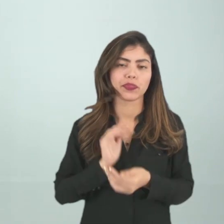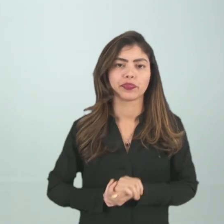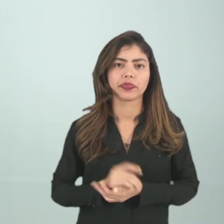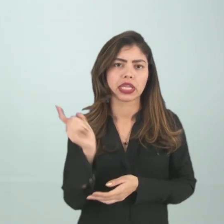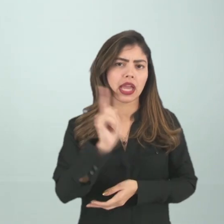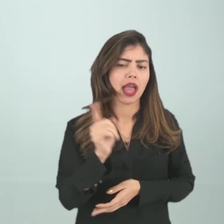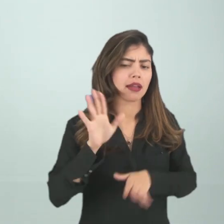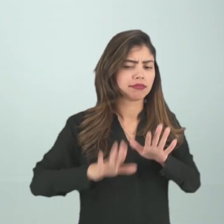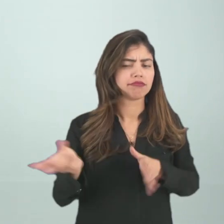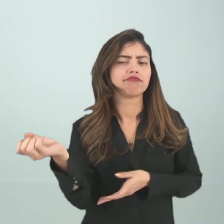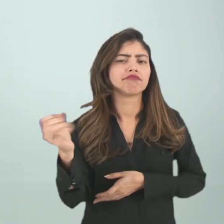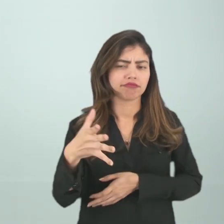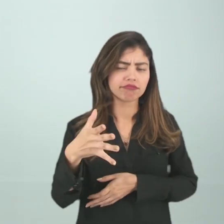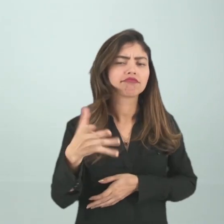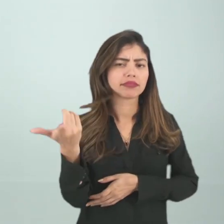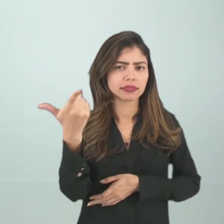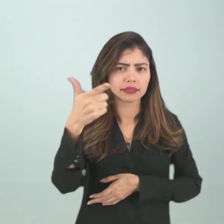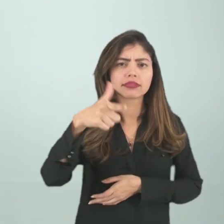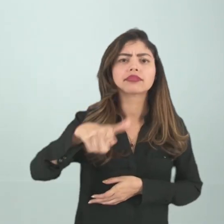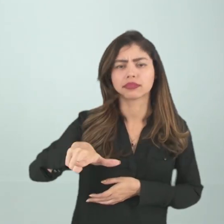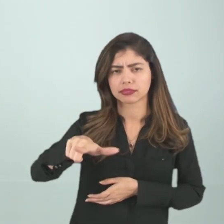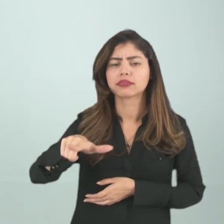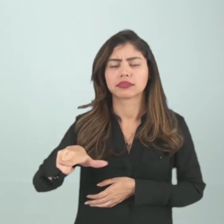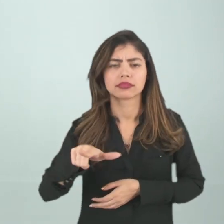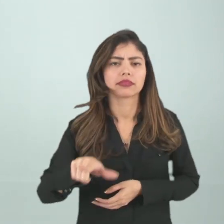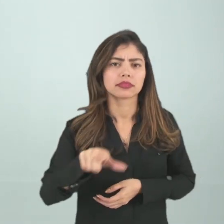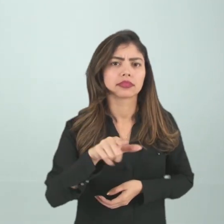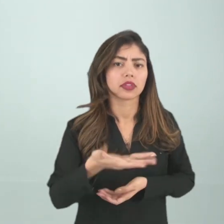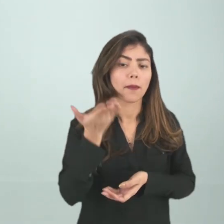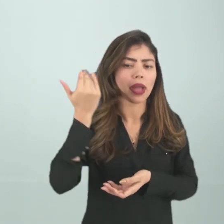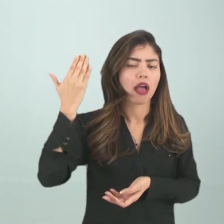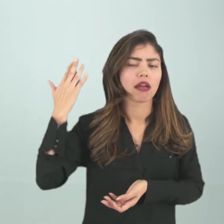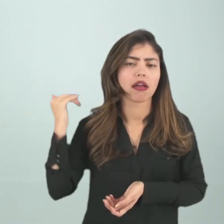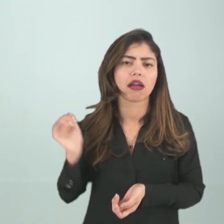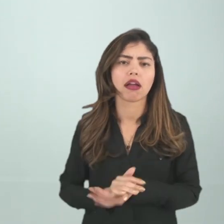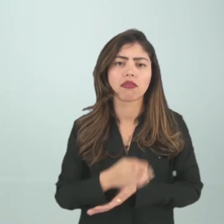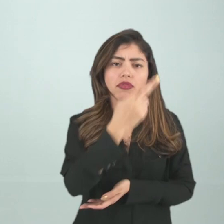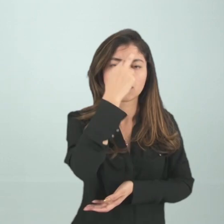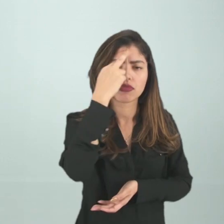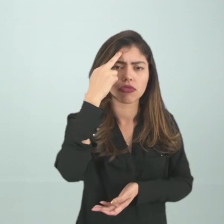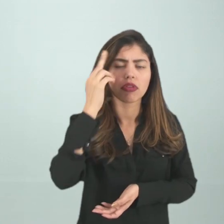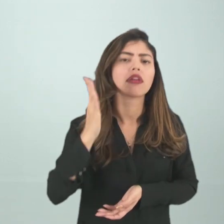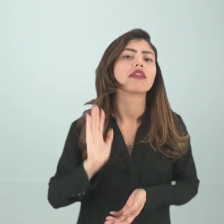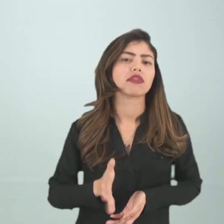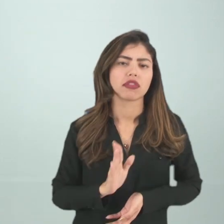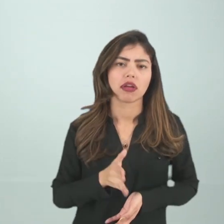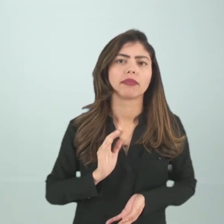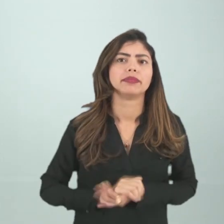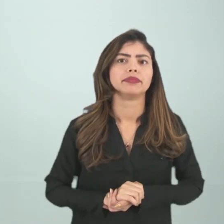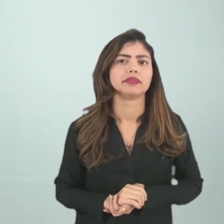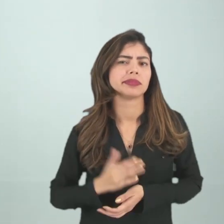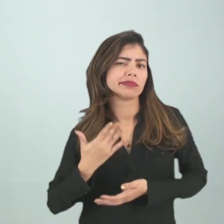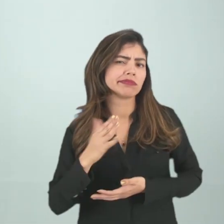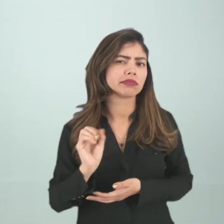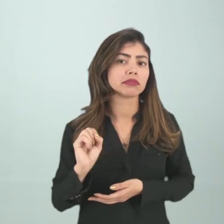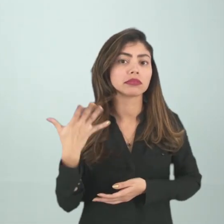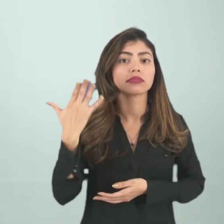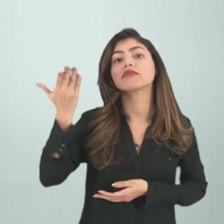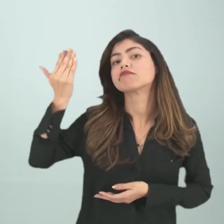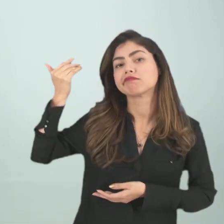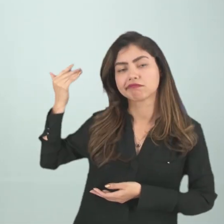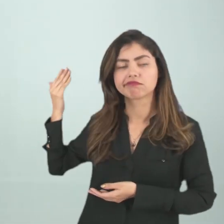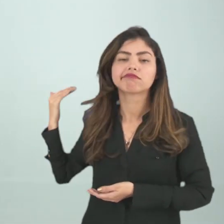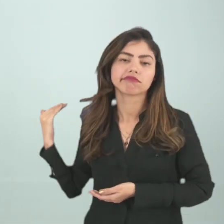E aí, novamente, esses verbos, eles são conjugados no passado, é uma história que aconteceu aí em um tempo que já